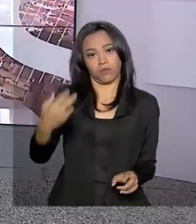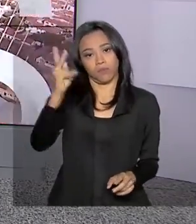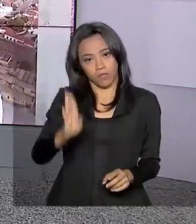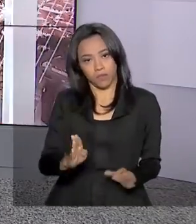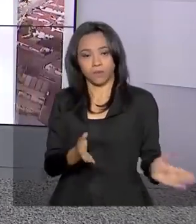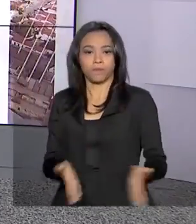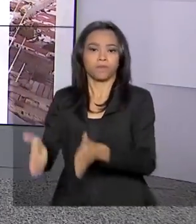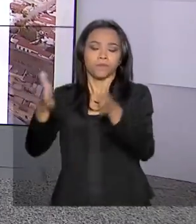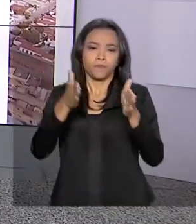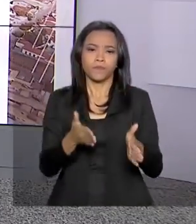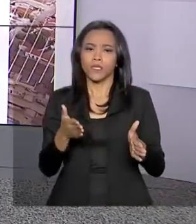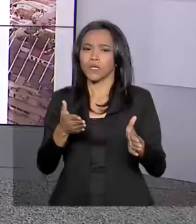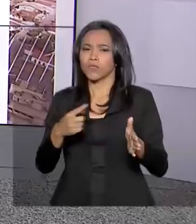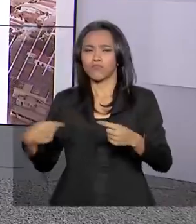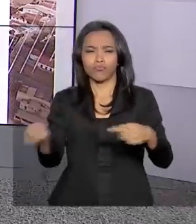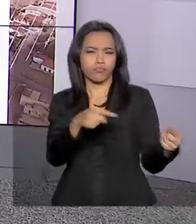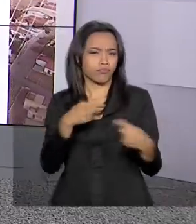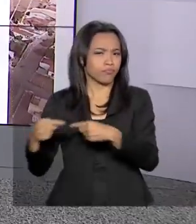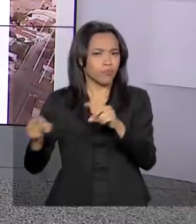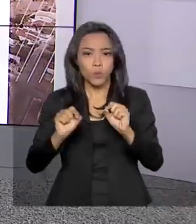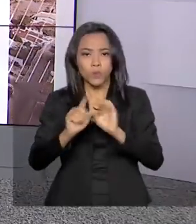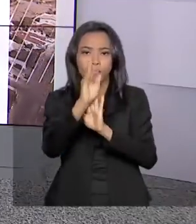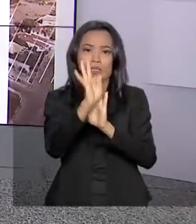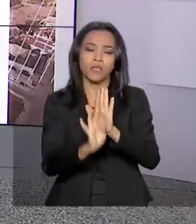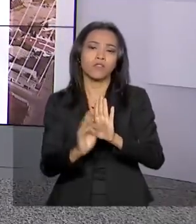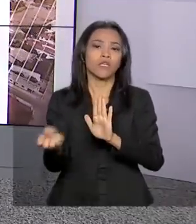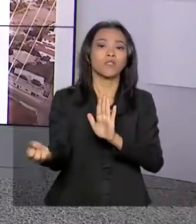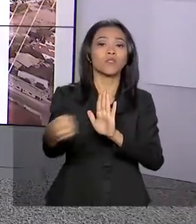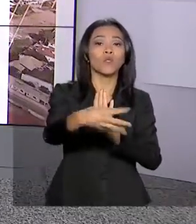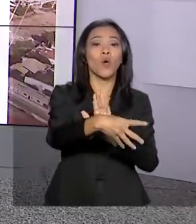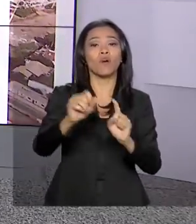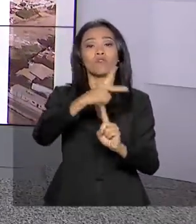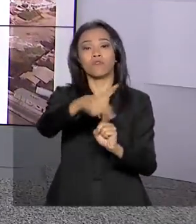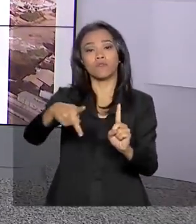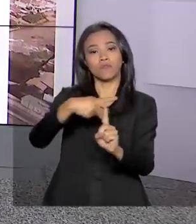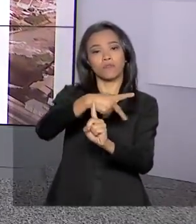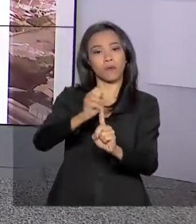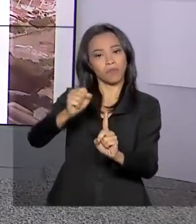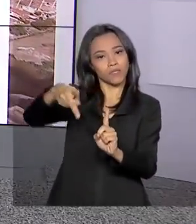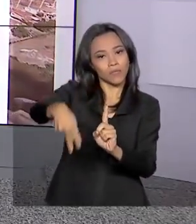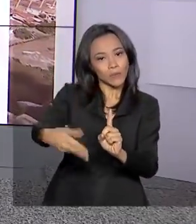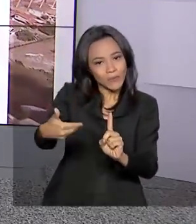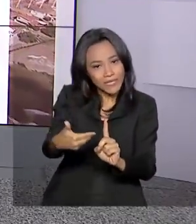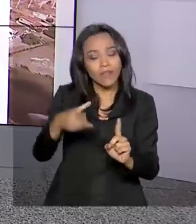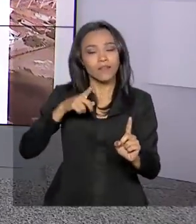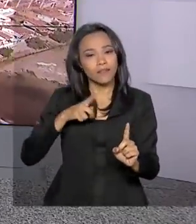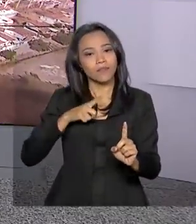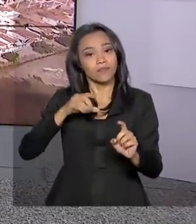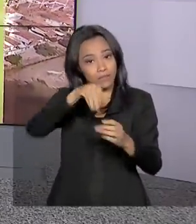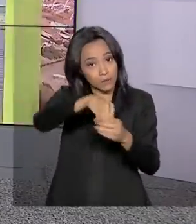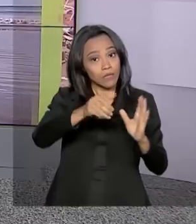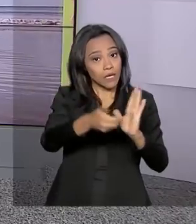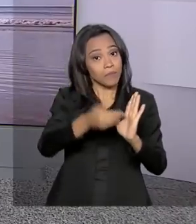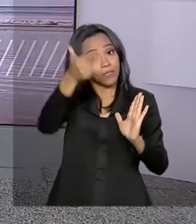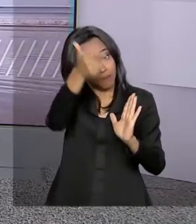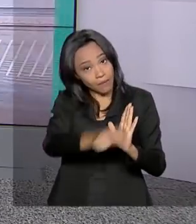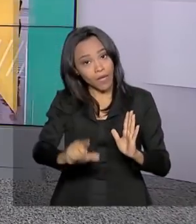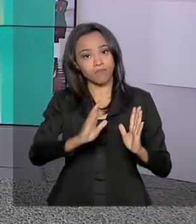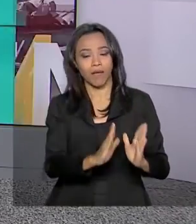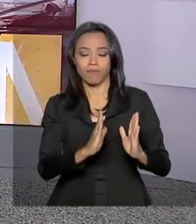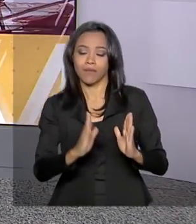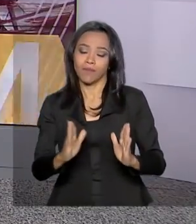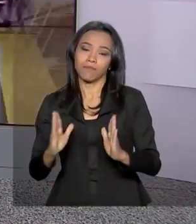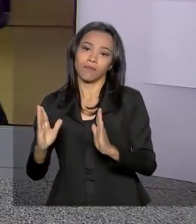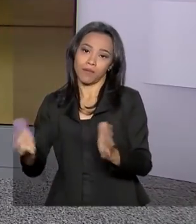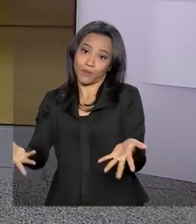As discussões sobre o texto da nova Previdência na Comissão Especial da Câmara tem mais uma etapa hoje. O repórter